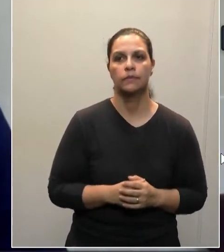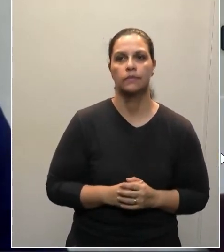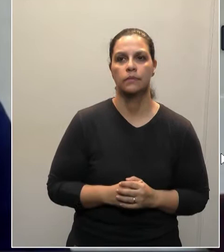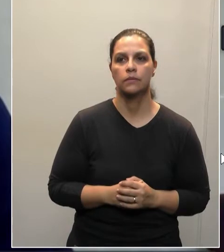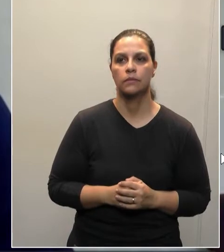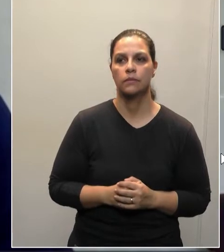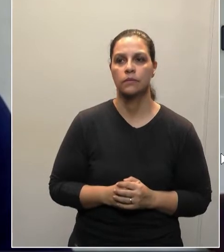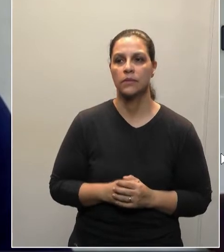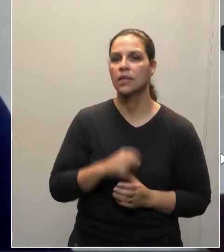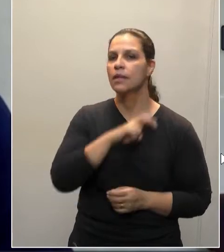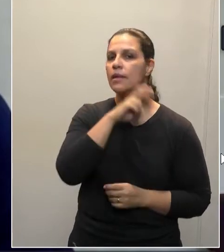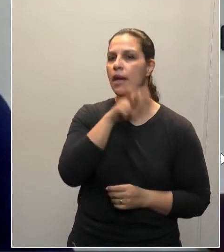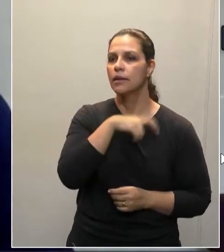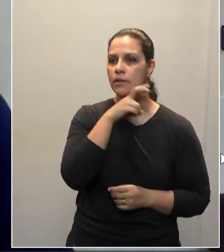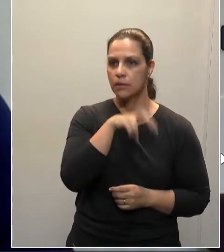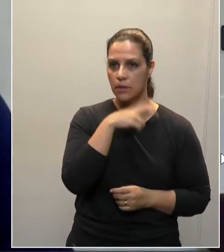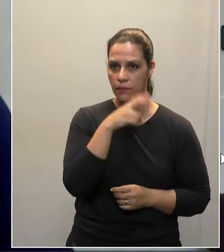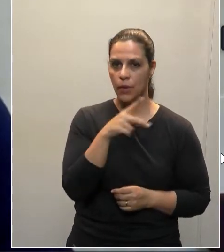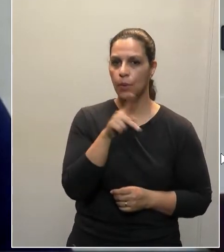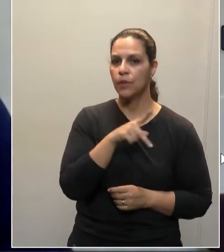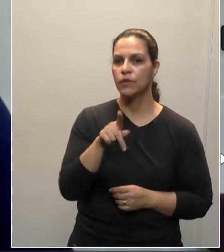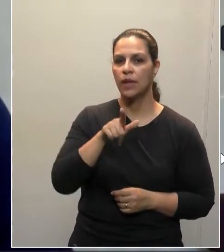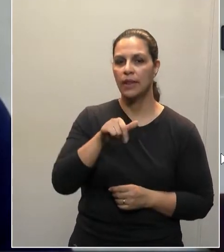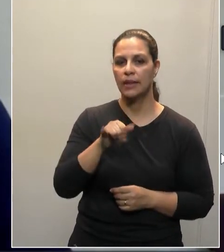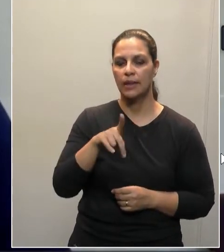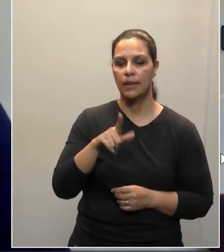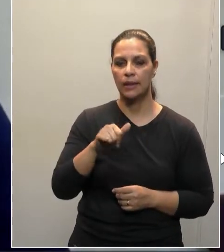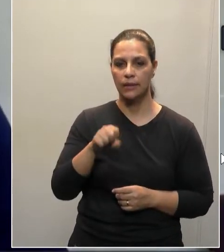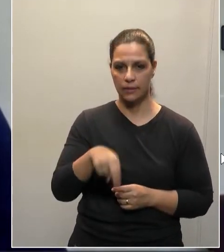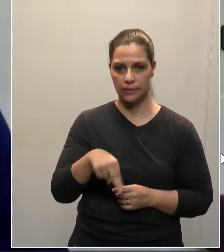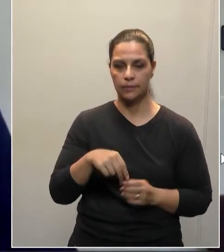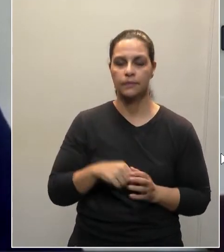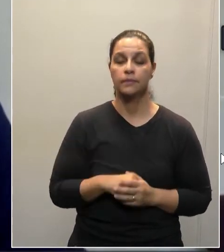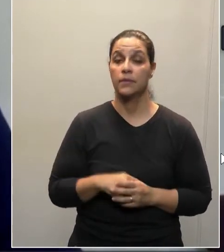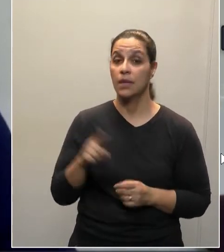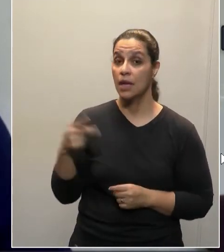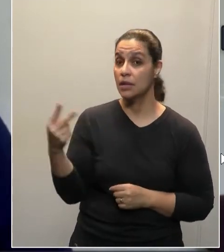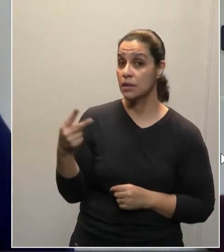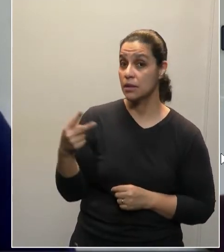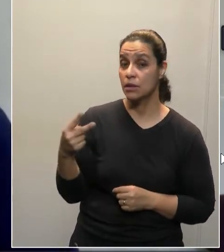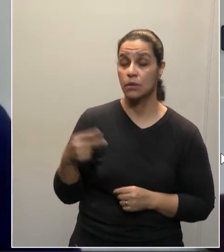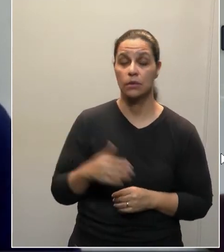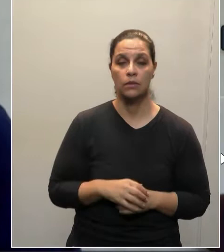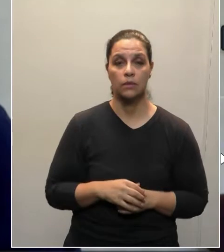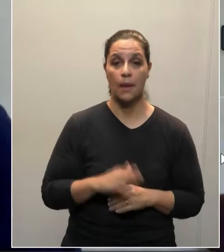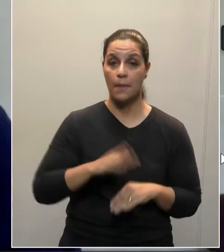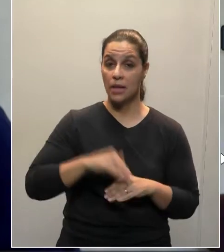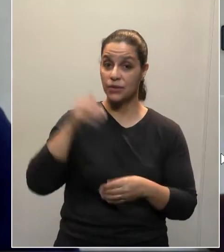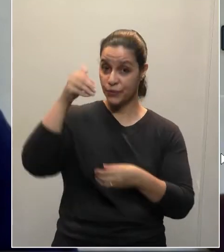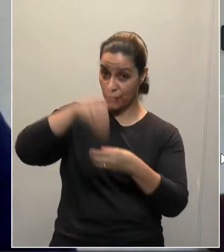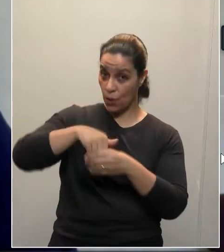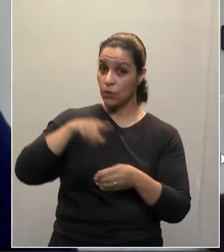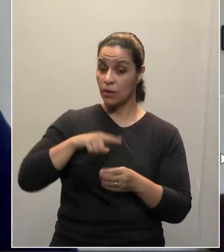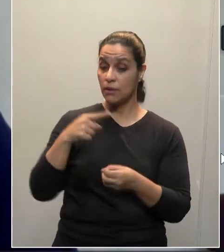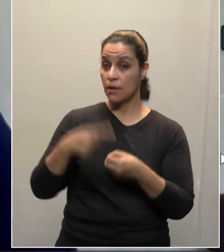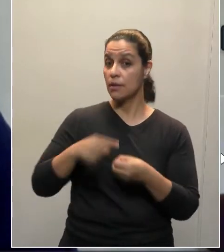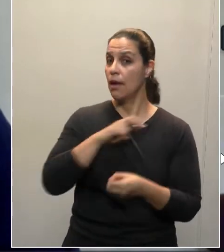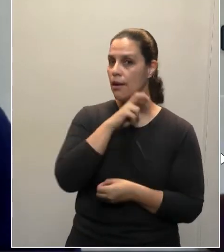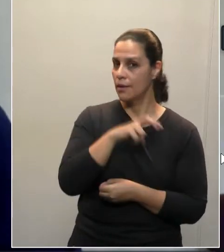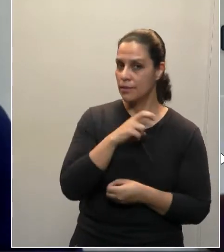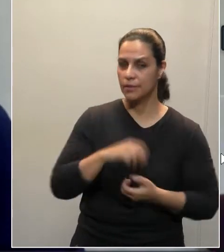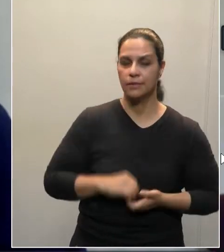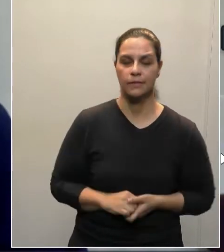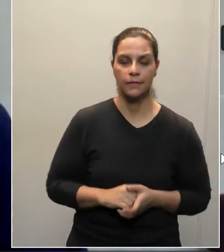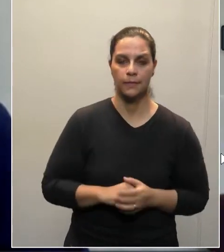em Cascavel, a professora Lílian Porto foi a segunda mais votada do município.